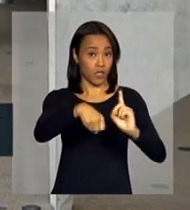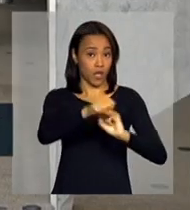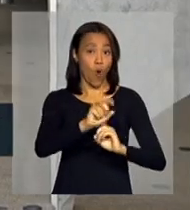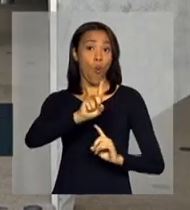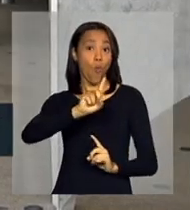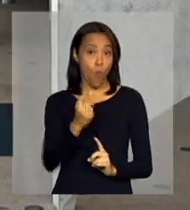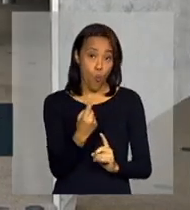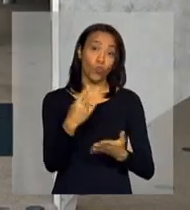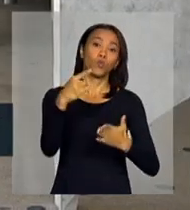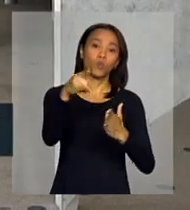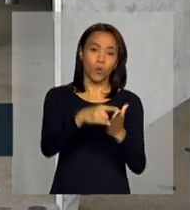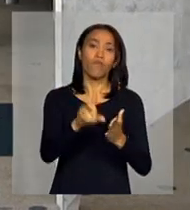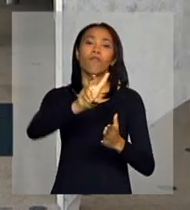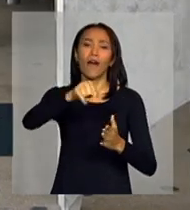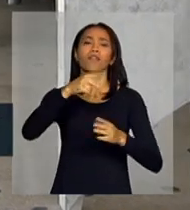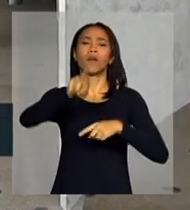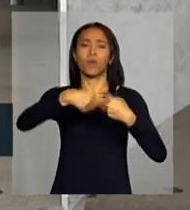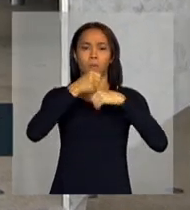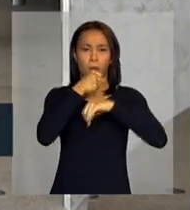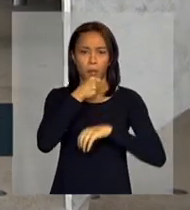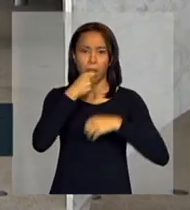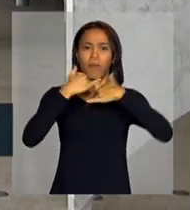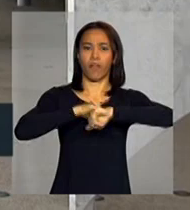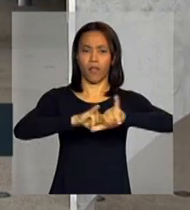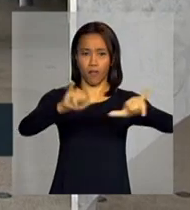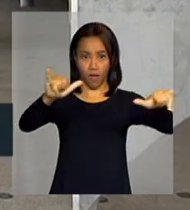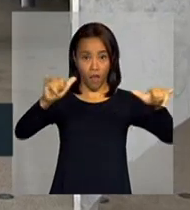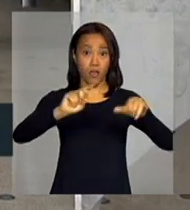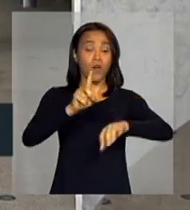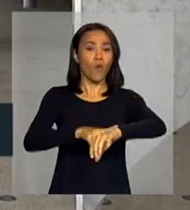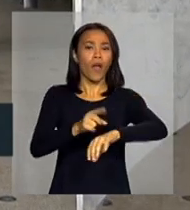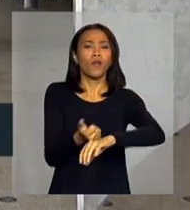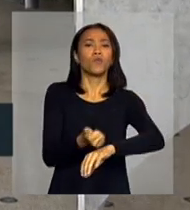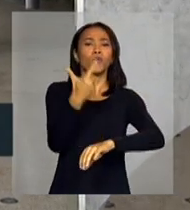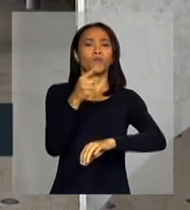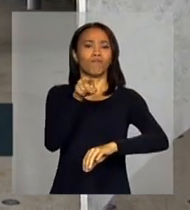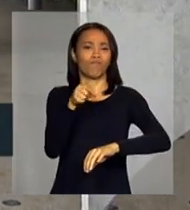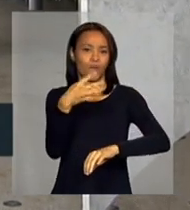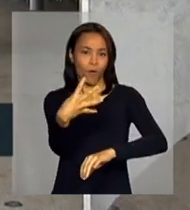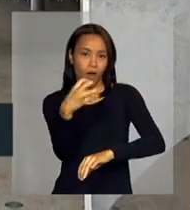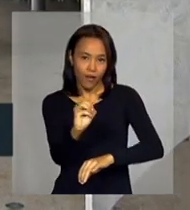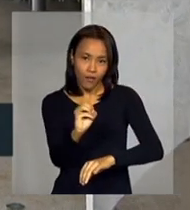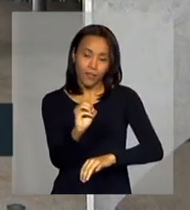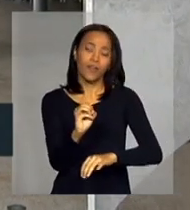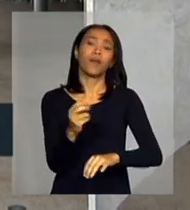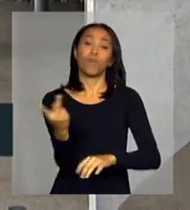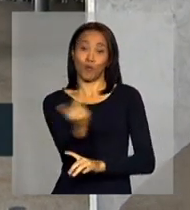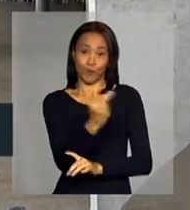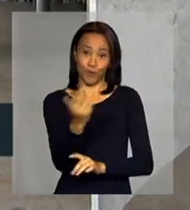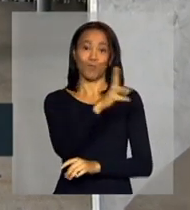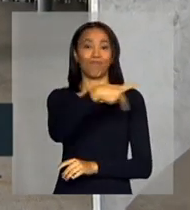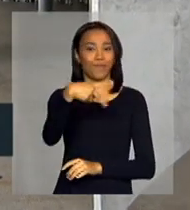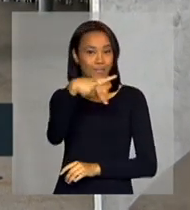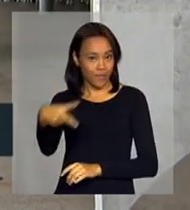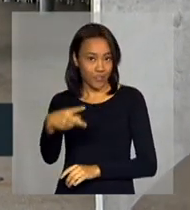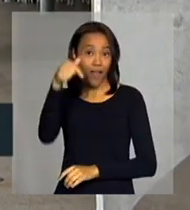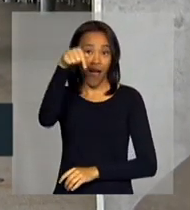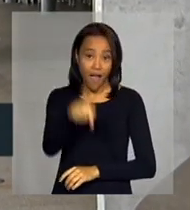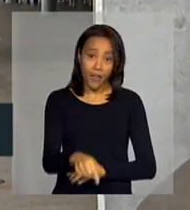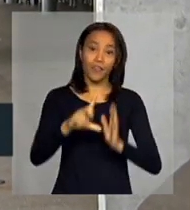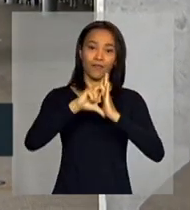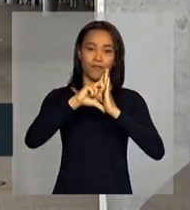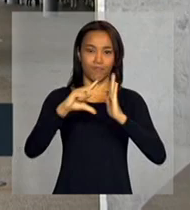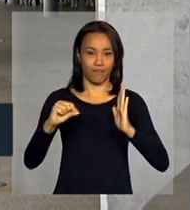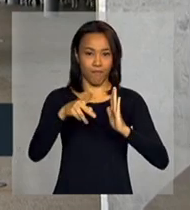declaração à imprensa está prevista para ser concedida ao meio-dia e 40 pelos dois presidentes aqui no